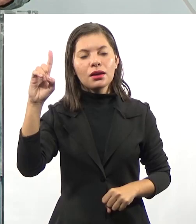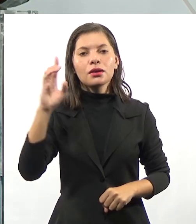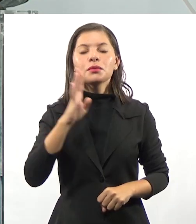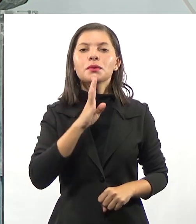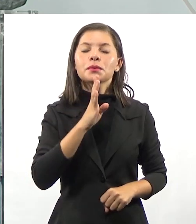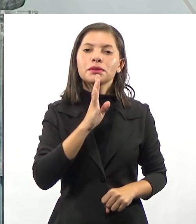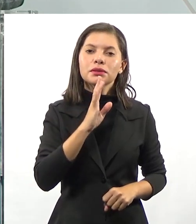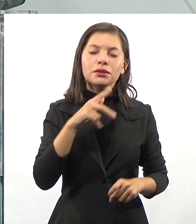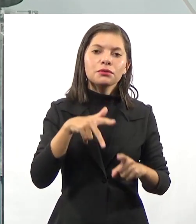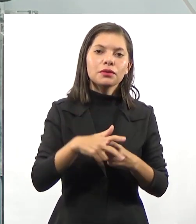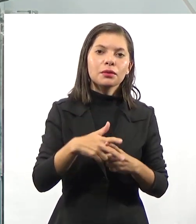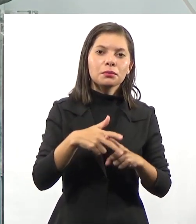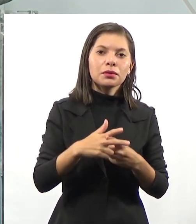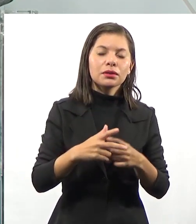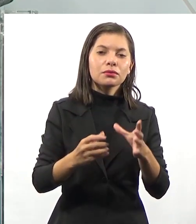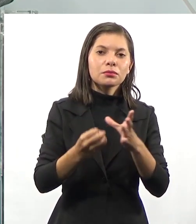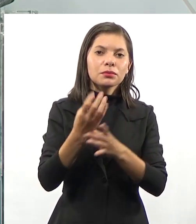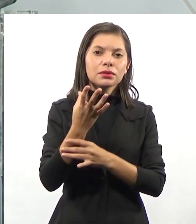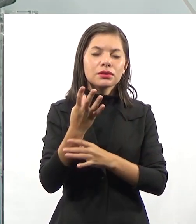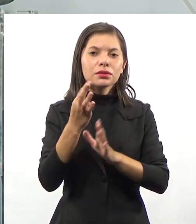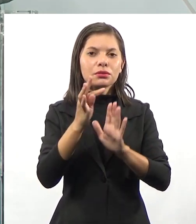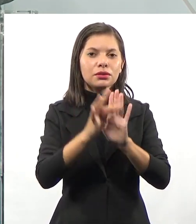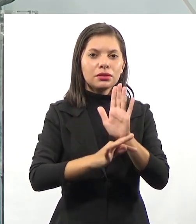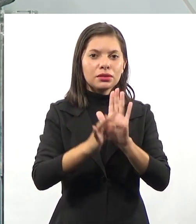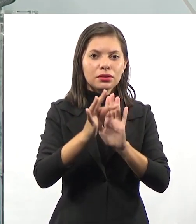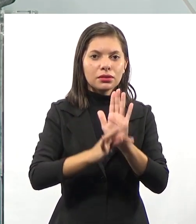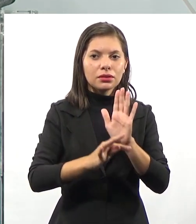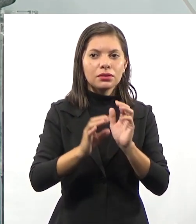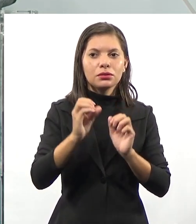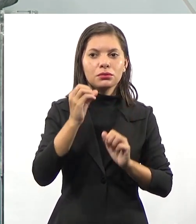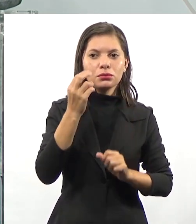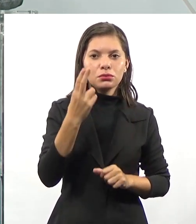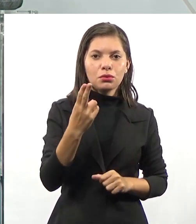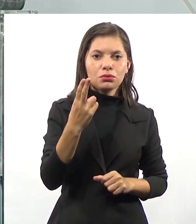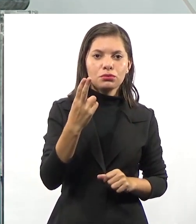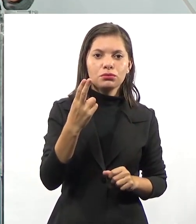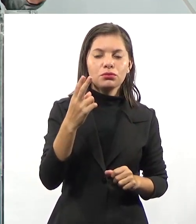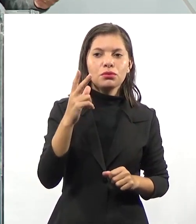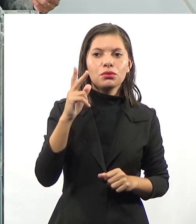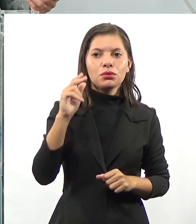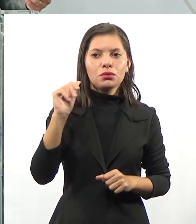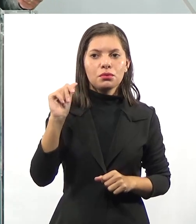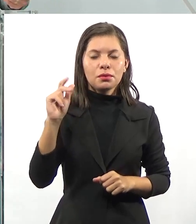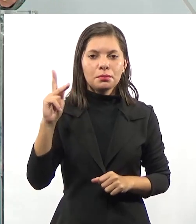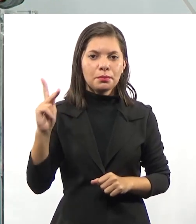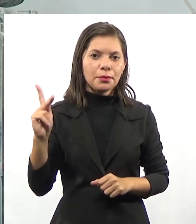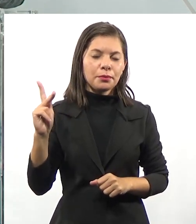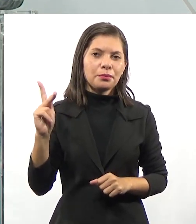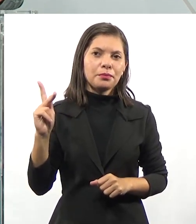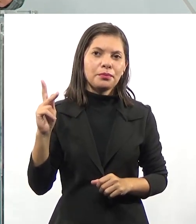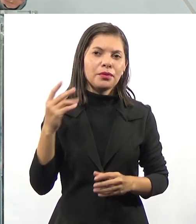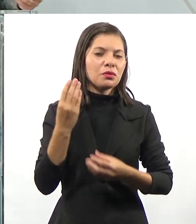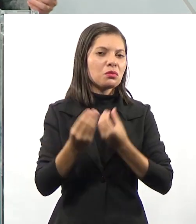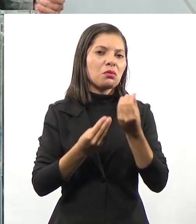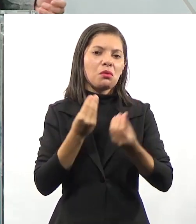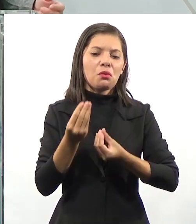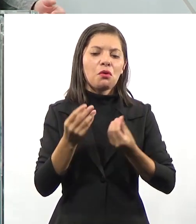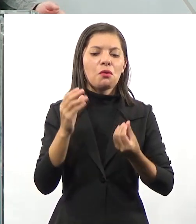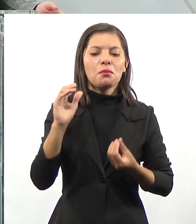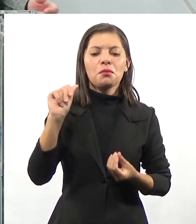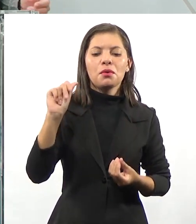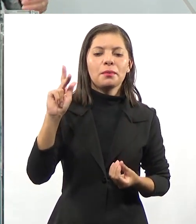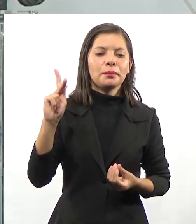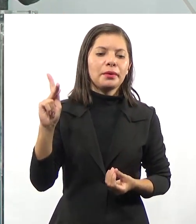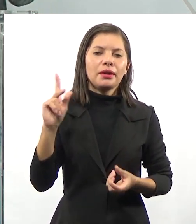ferramenta Word, e sim a produção de texto, a formatação de texto, ou talvez ele está usando o Excel, o objetivo não é conhecer as